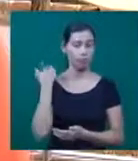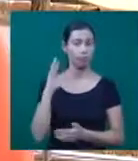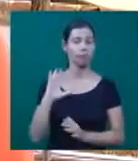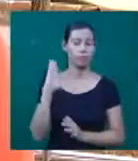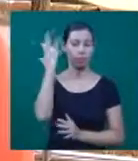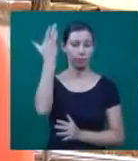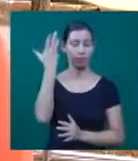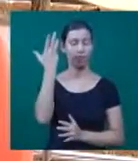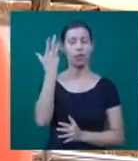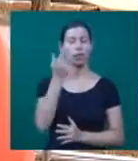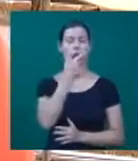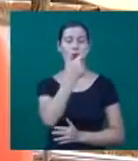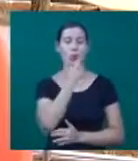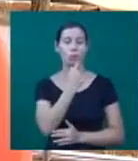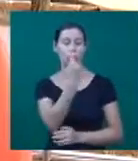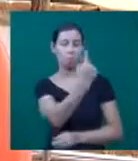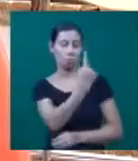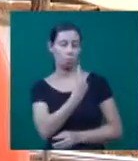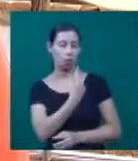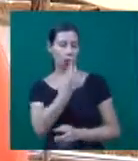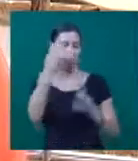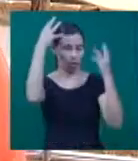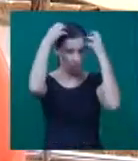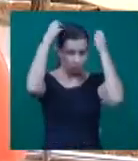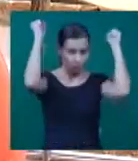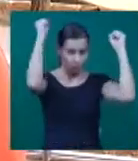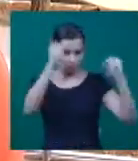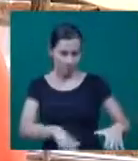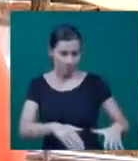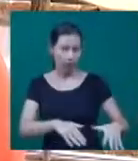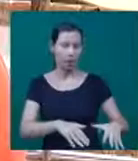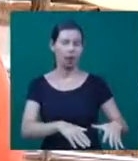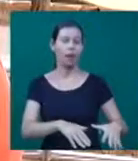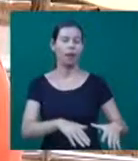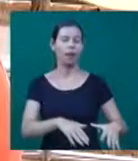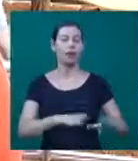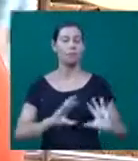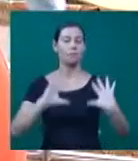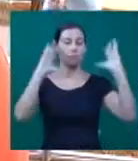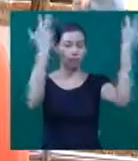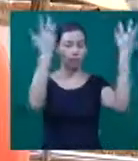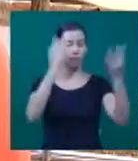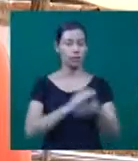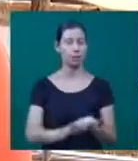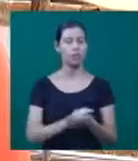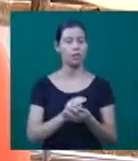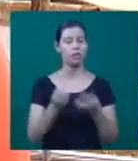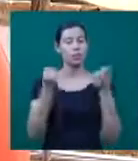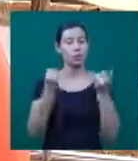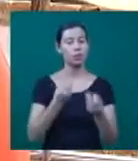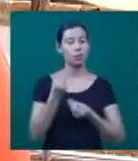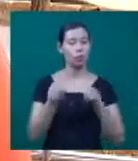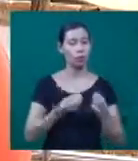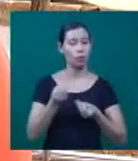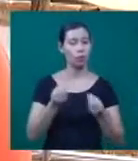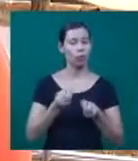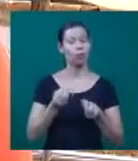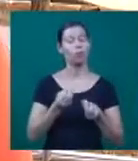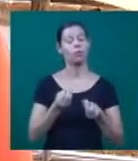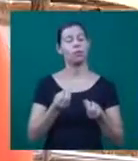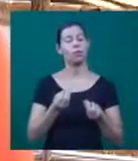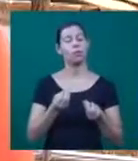e jogaram no chão numa festa de formatura, e como é que isso faz parte de um sistema que é